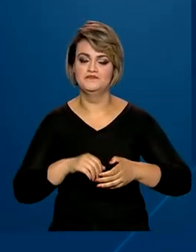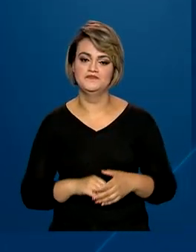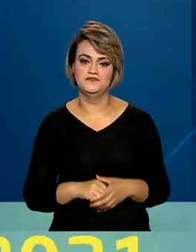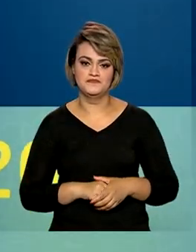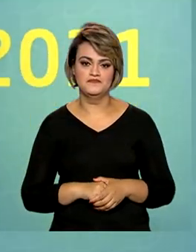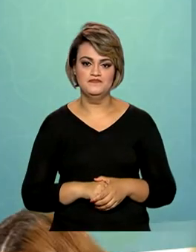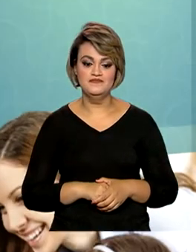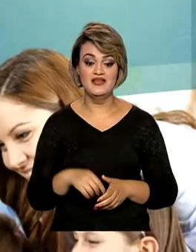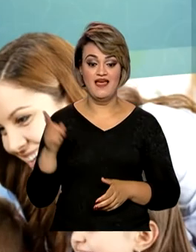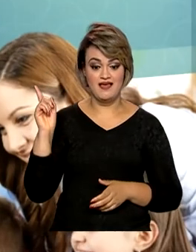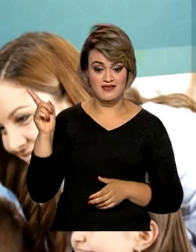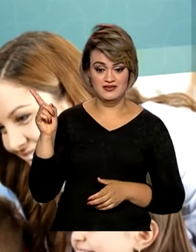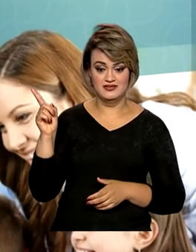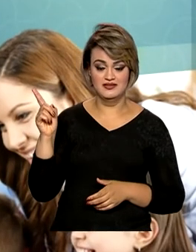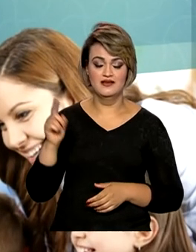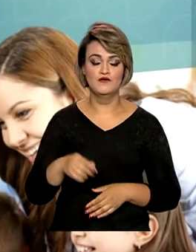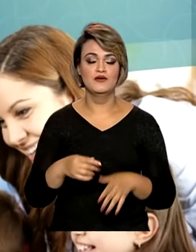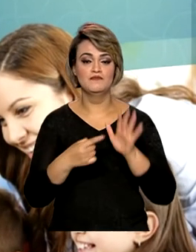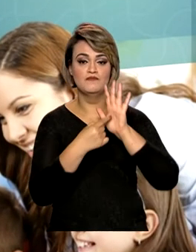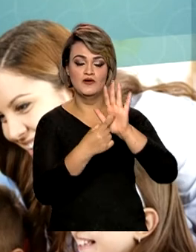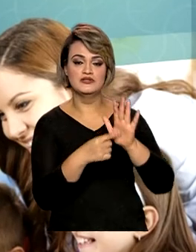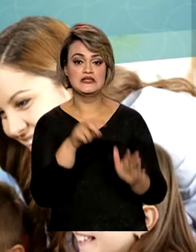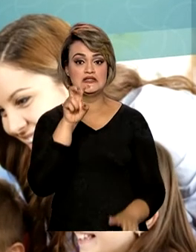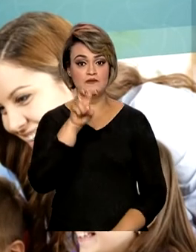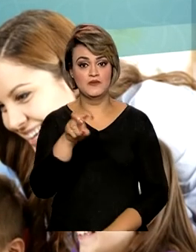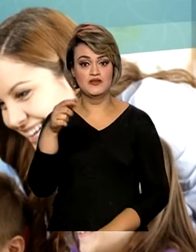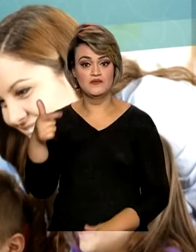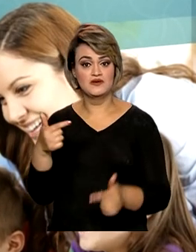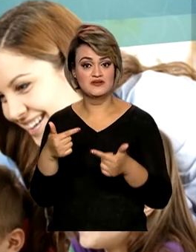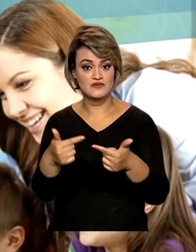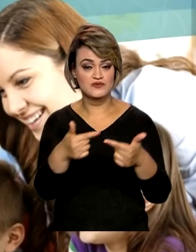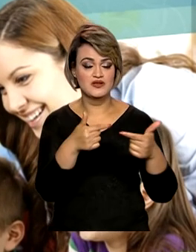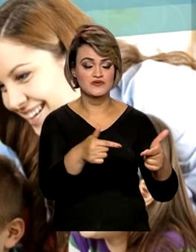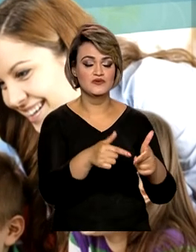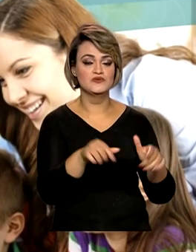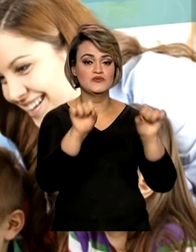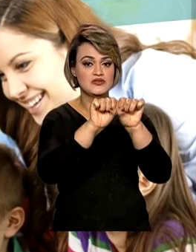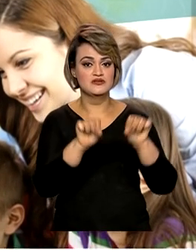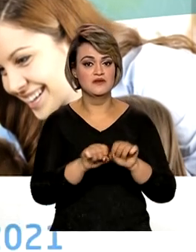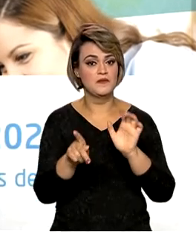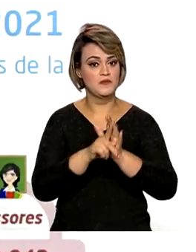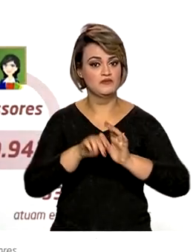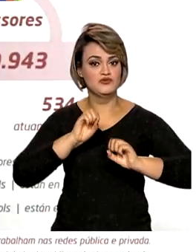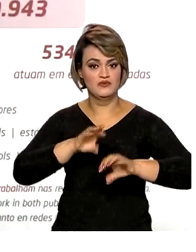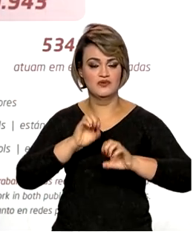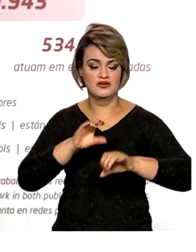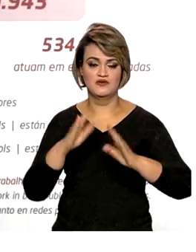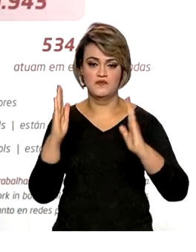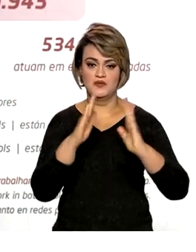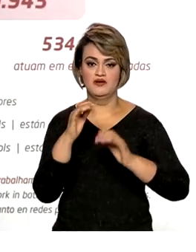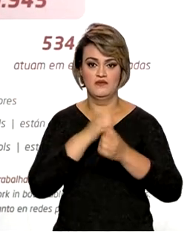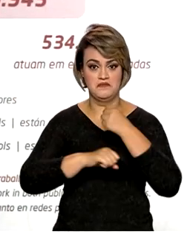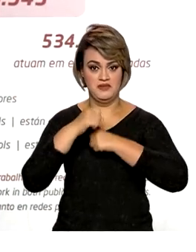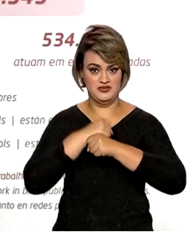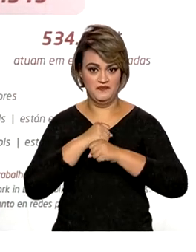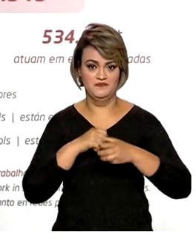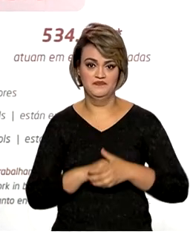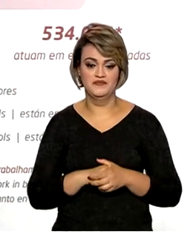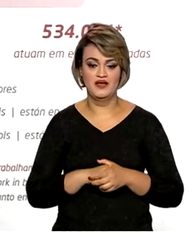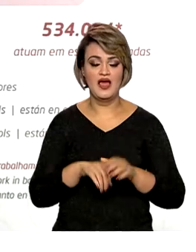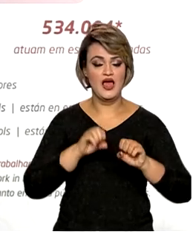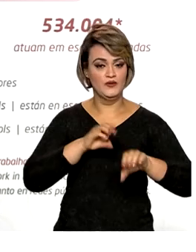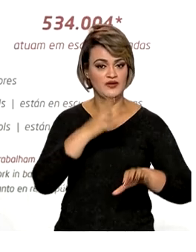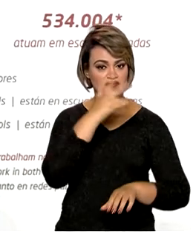O documento apresenta 52 ações realizadas no Sistema Educacional Brasileiro em 2021, desde a